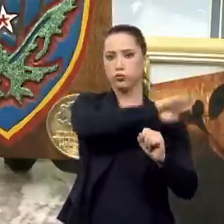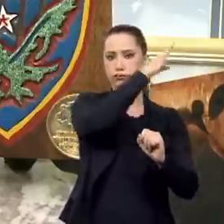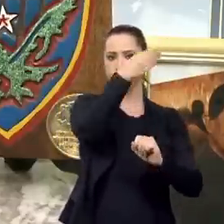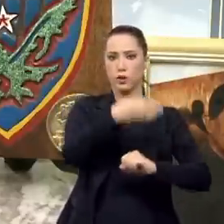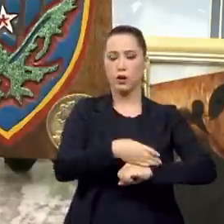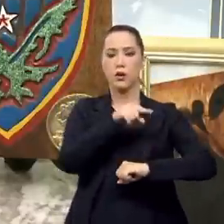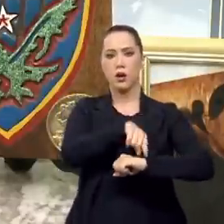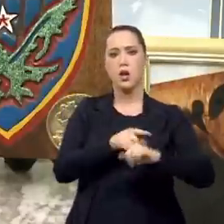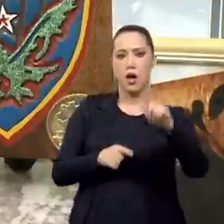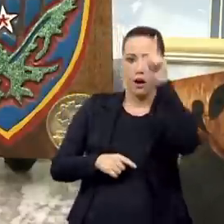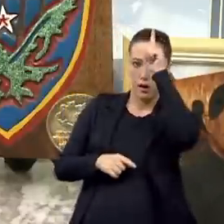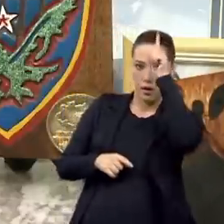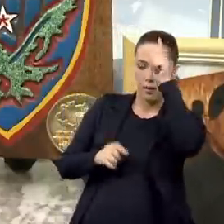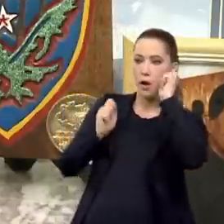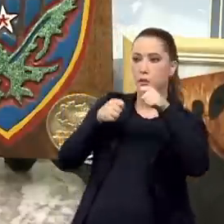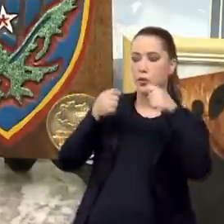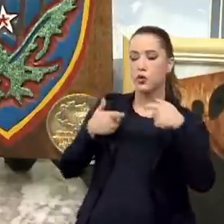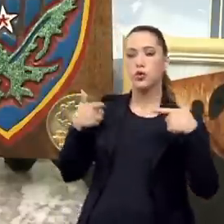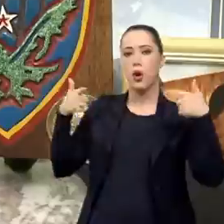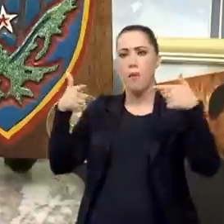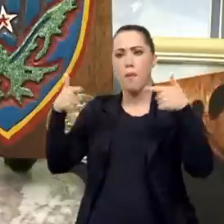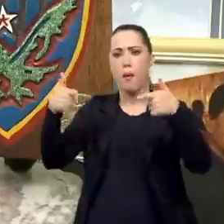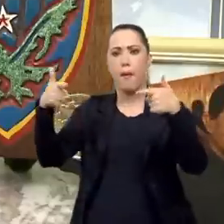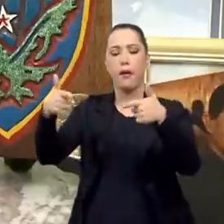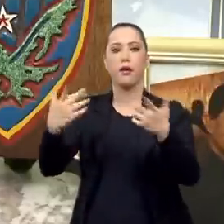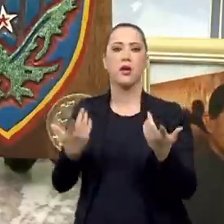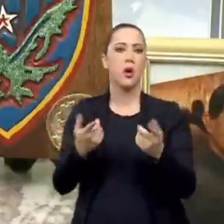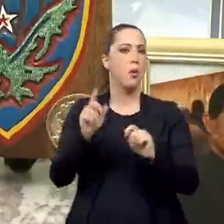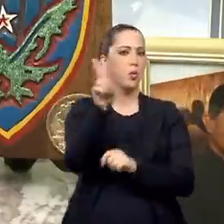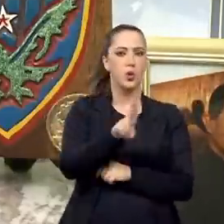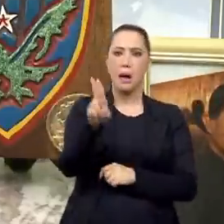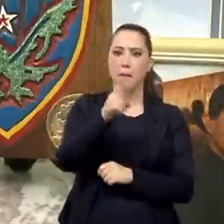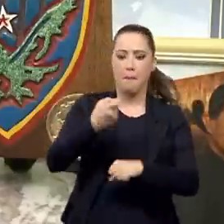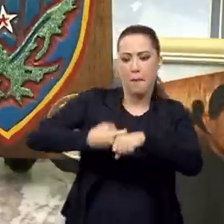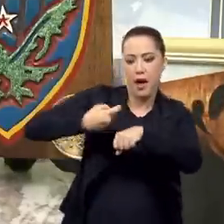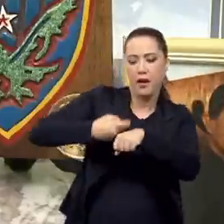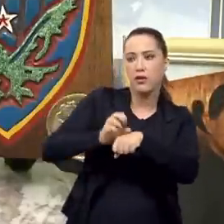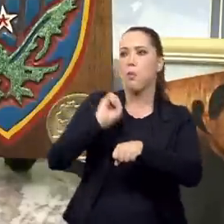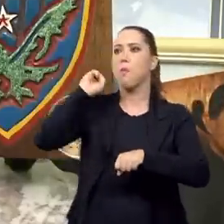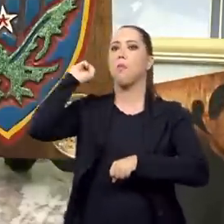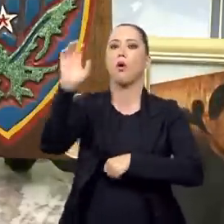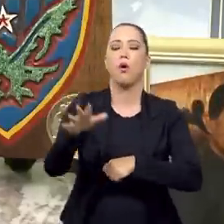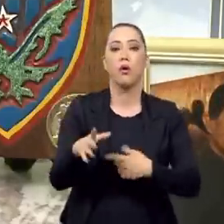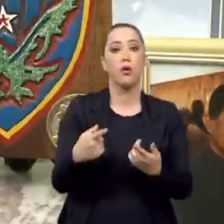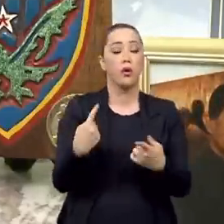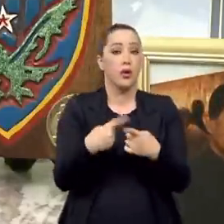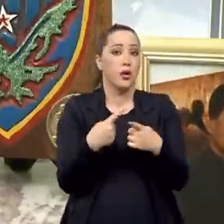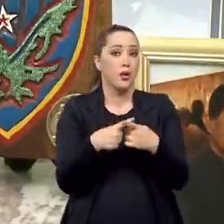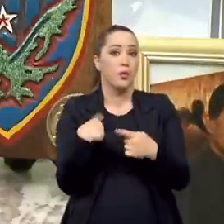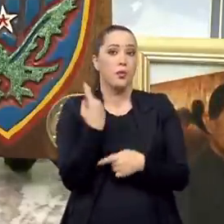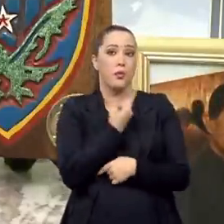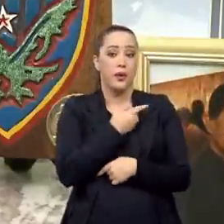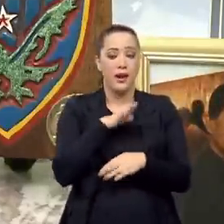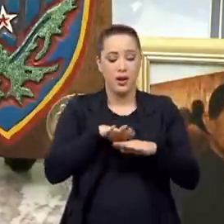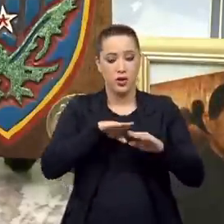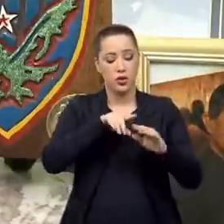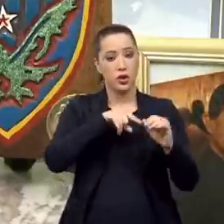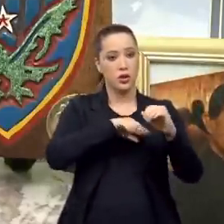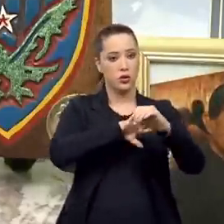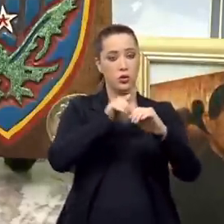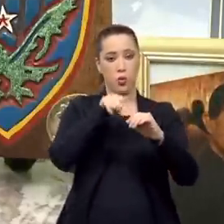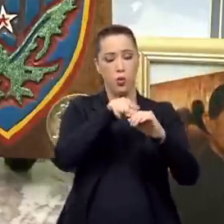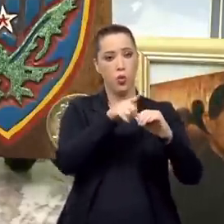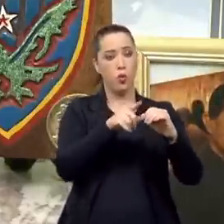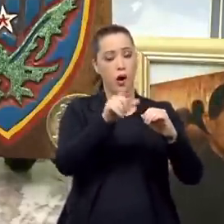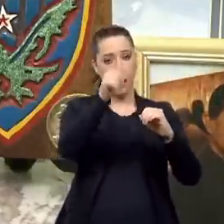alemães poderiam nos acertar até com pedras. Porque nós estávamos embaixo, no sopé do morro.